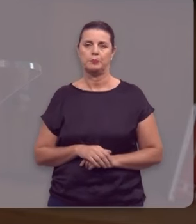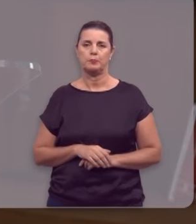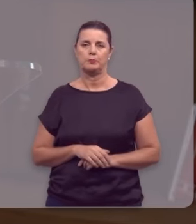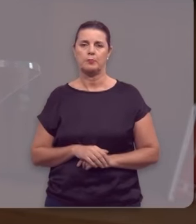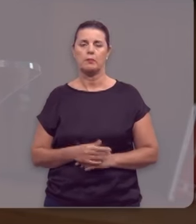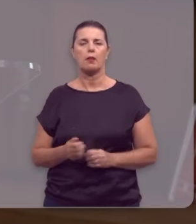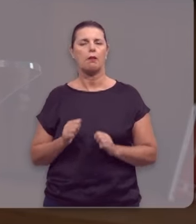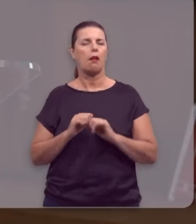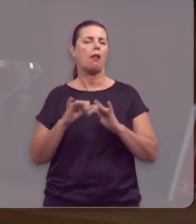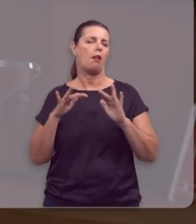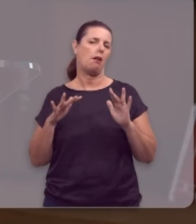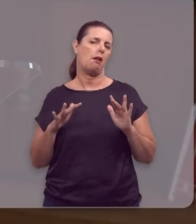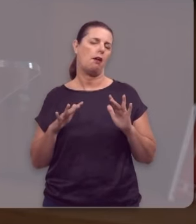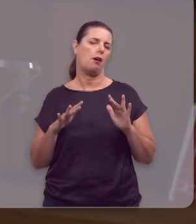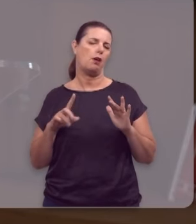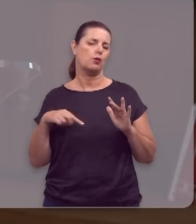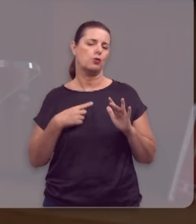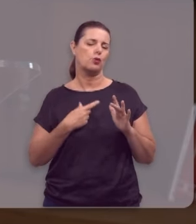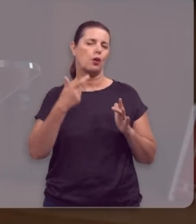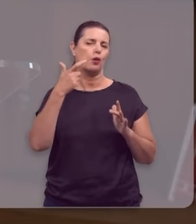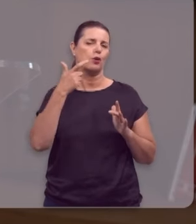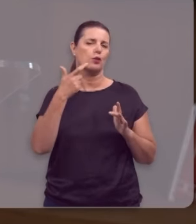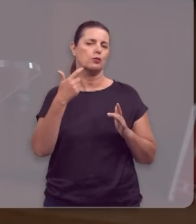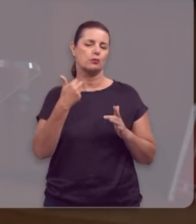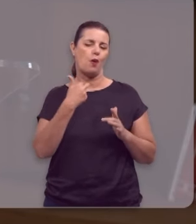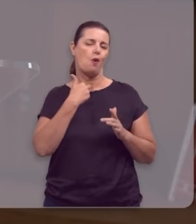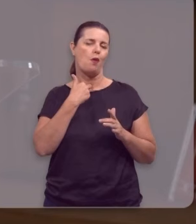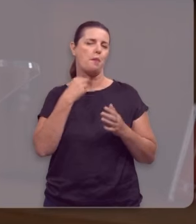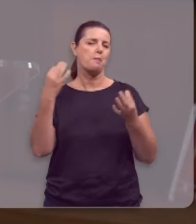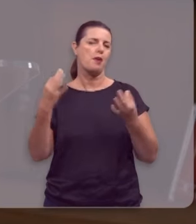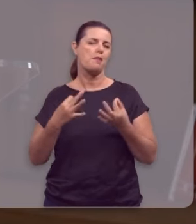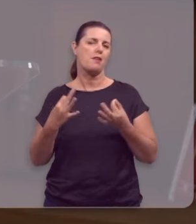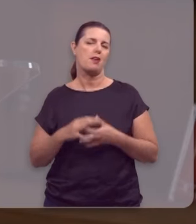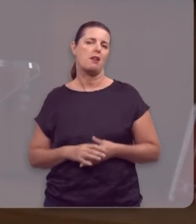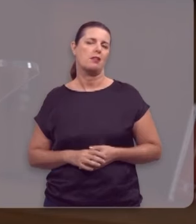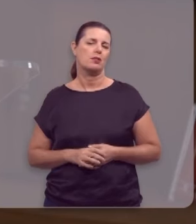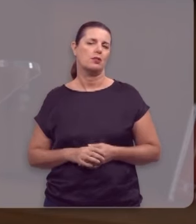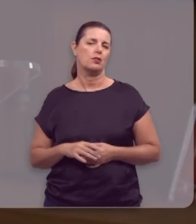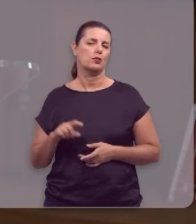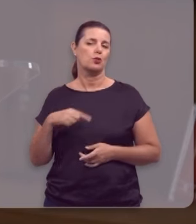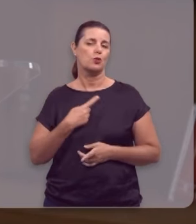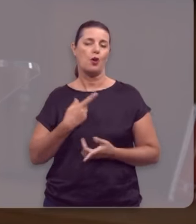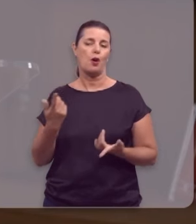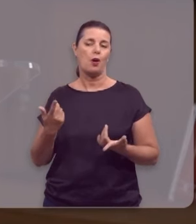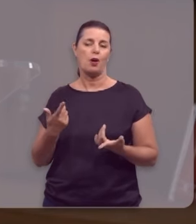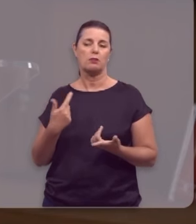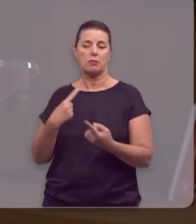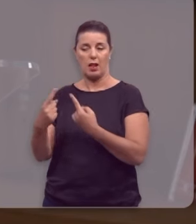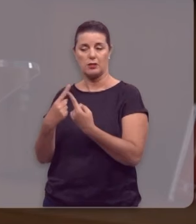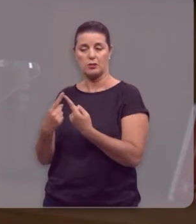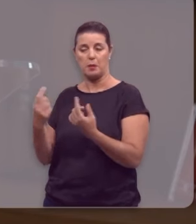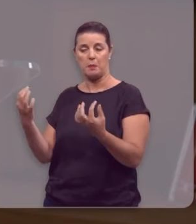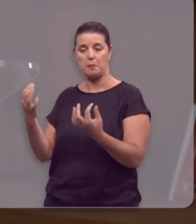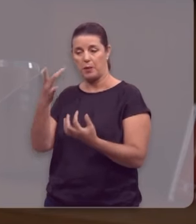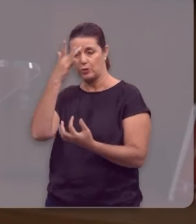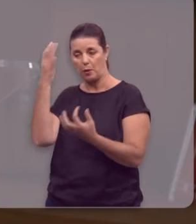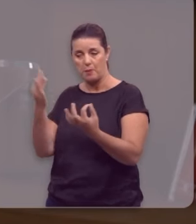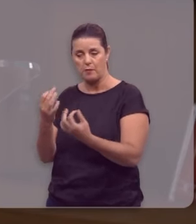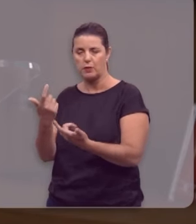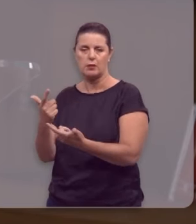É claro que nós não somos uma pessoa perfeita e não nos relacionamos com pessoas perfeitas.